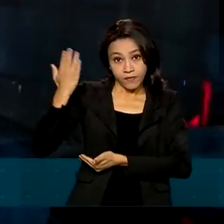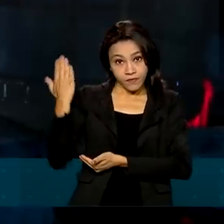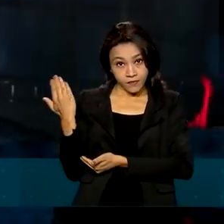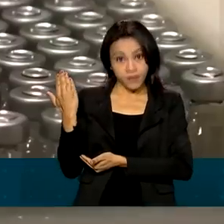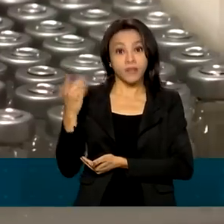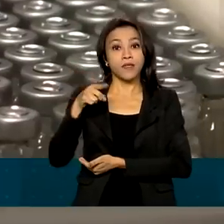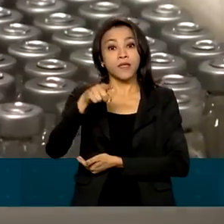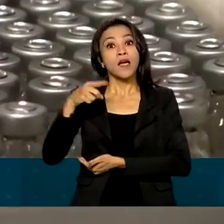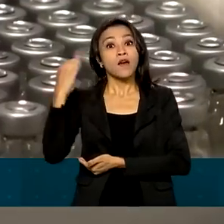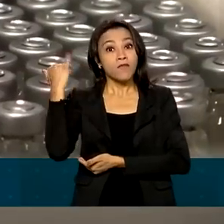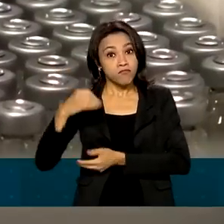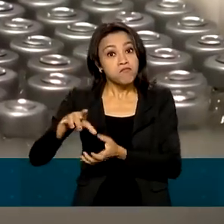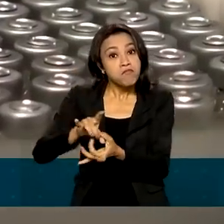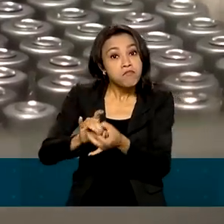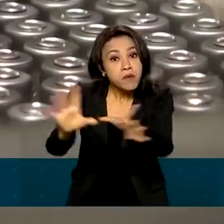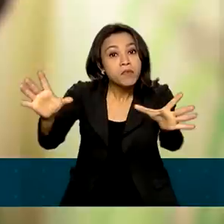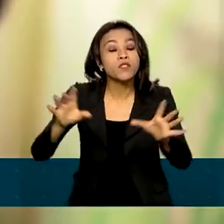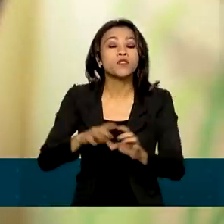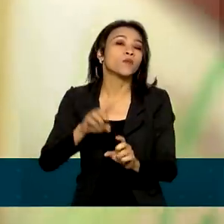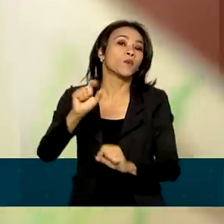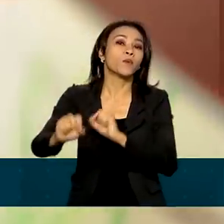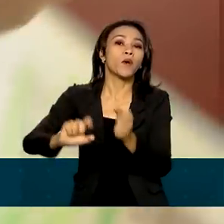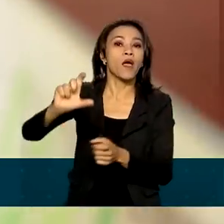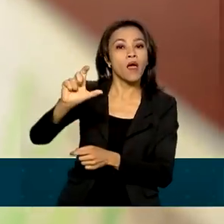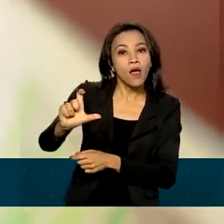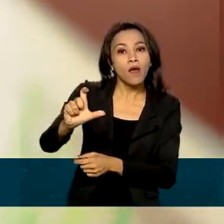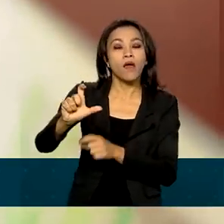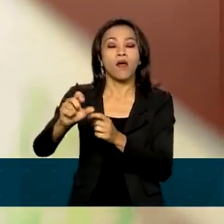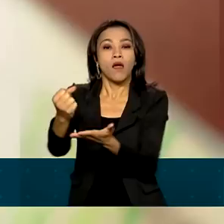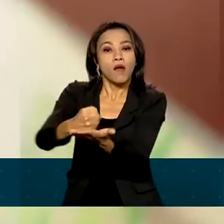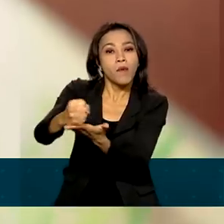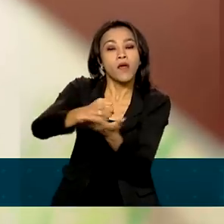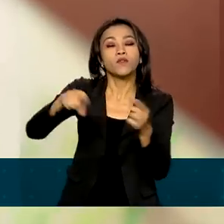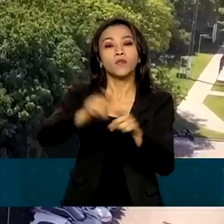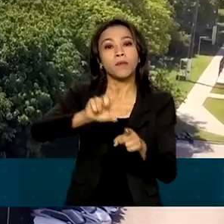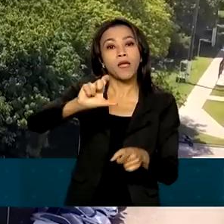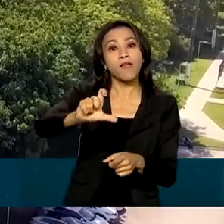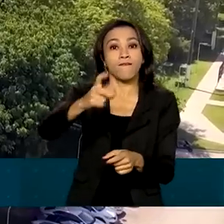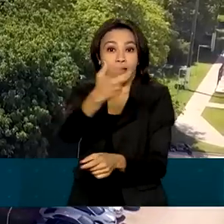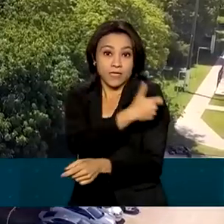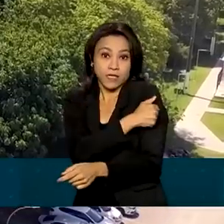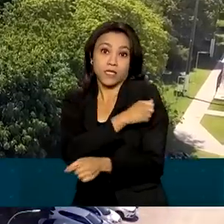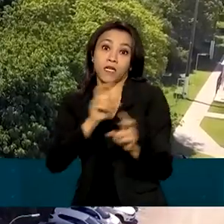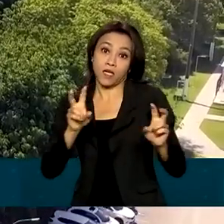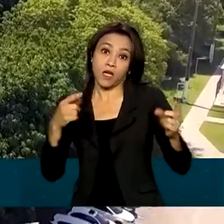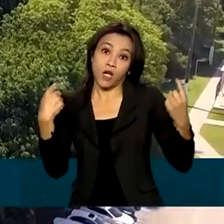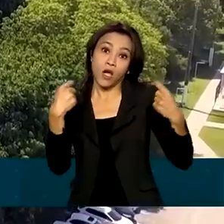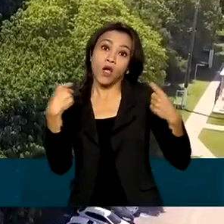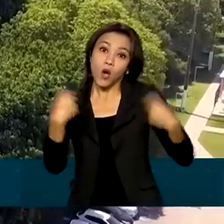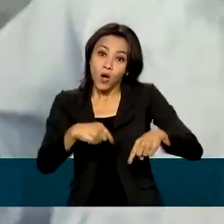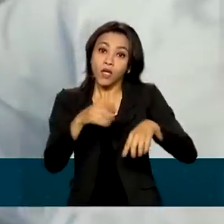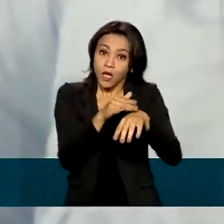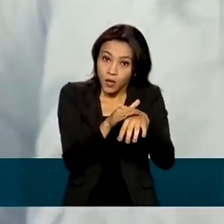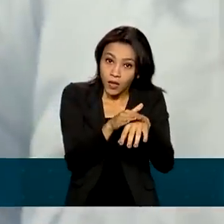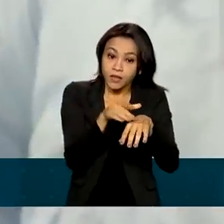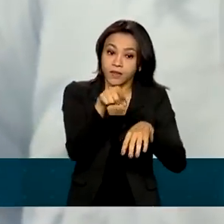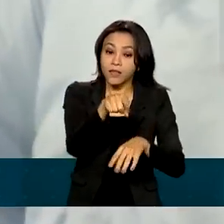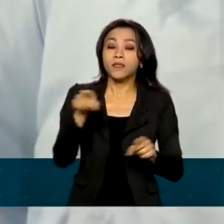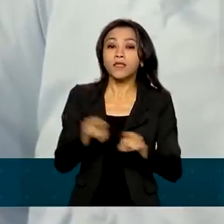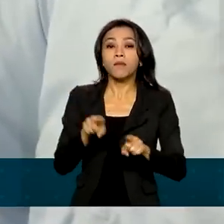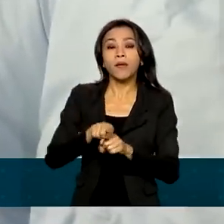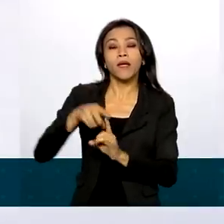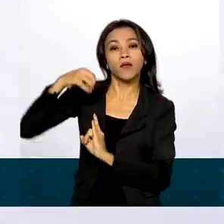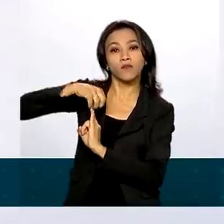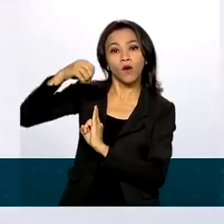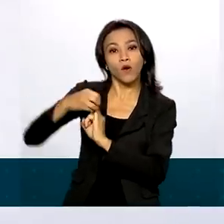liberou a importação de medicamentos e vacinas contra a monkeypox. E a Fundação Oswaldo Cruz desenvolveu um